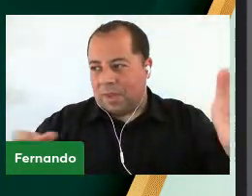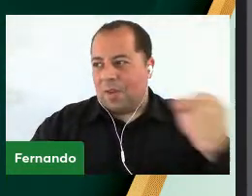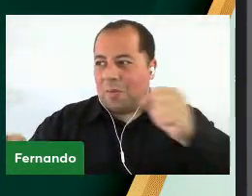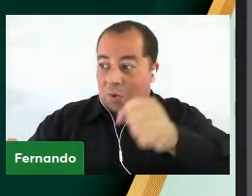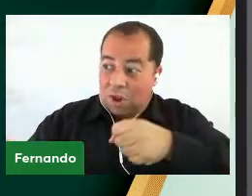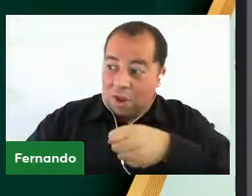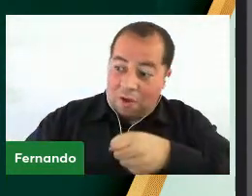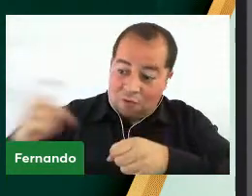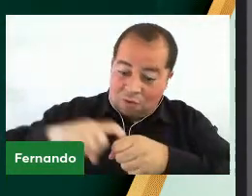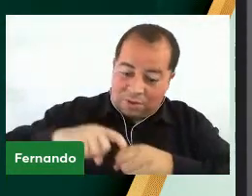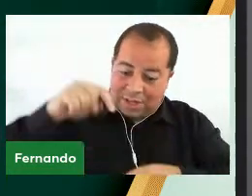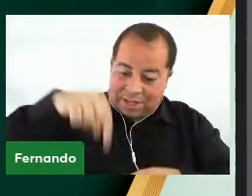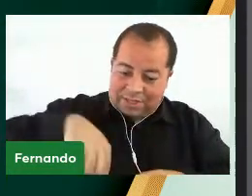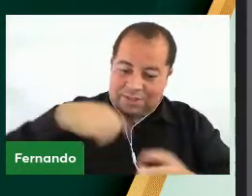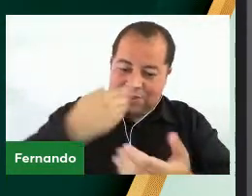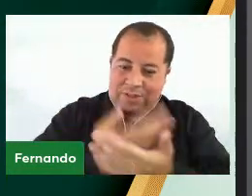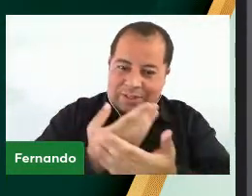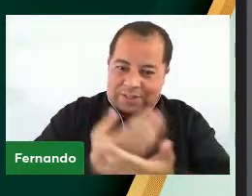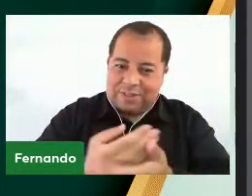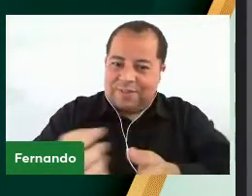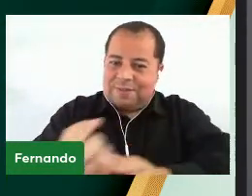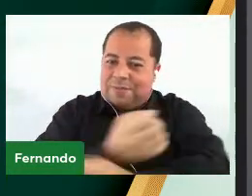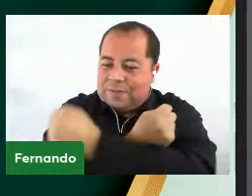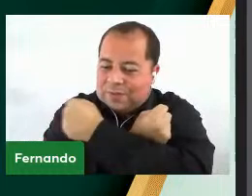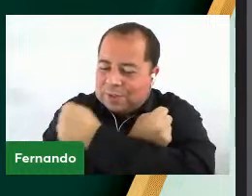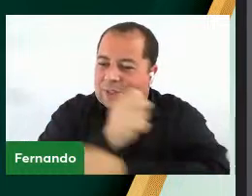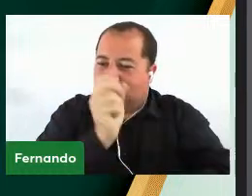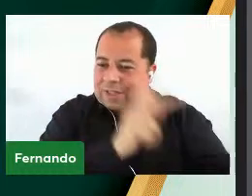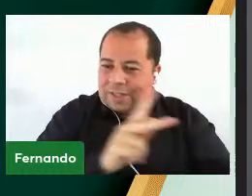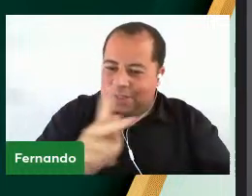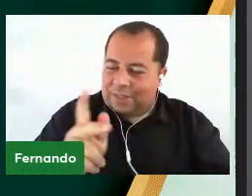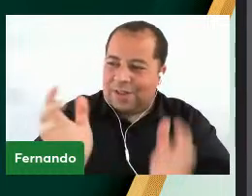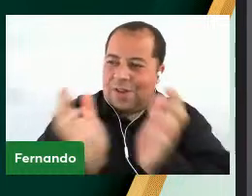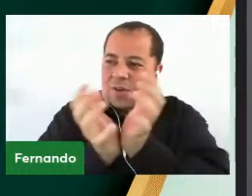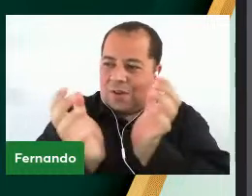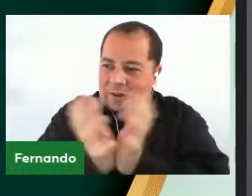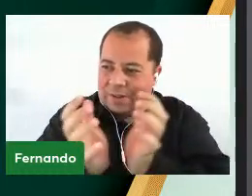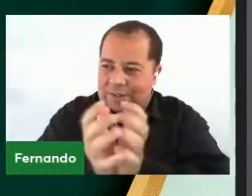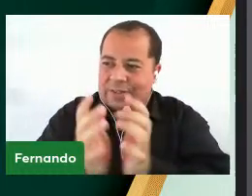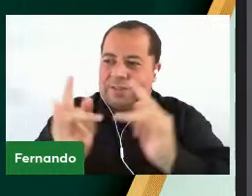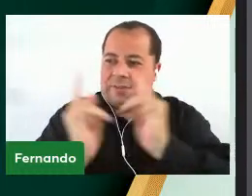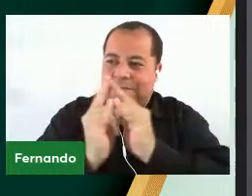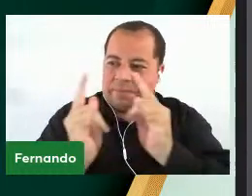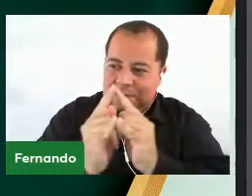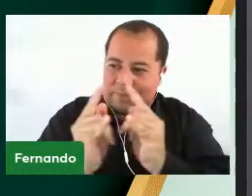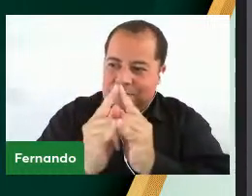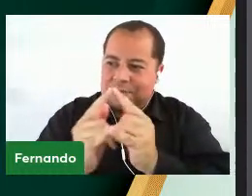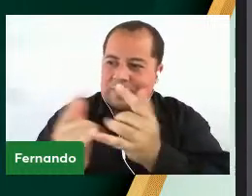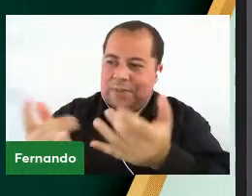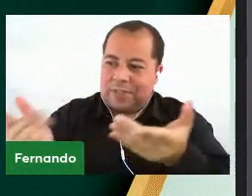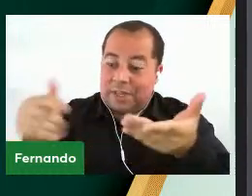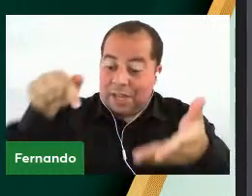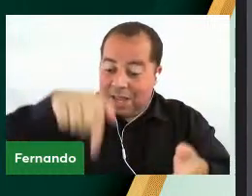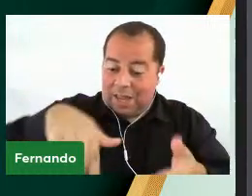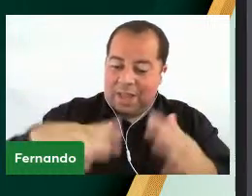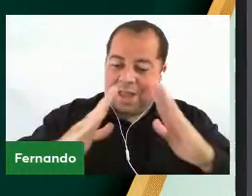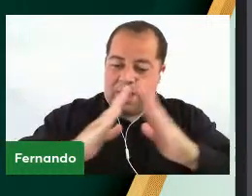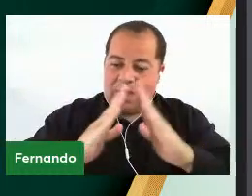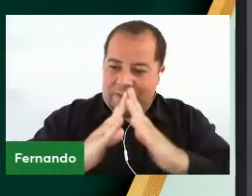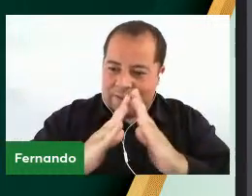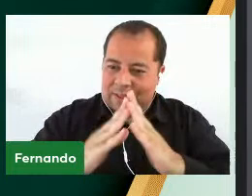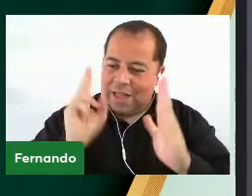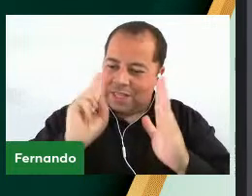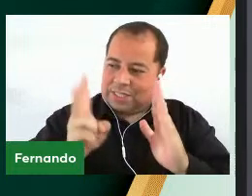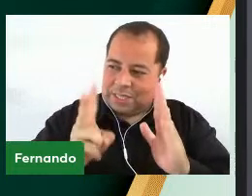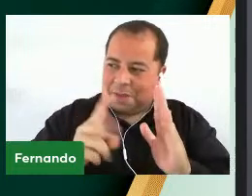Voltar à universidade Para dar um abraço No seu professor No seu colega Na sua instituição Porque aqui foi A casa de vocês E sempre